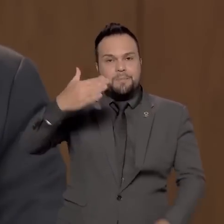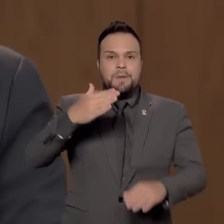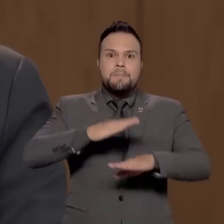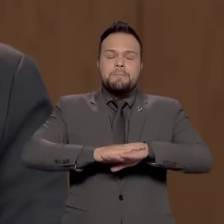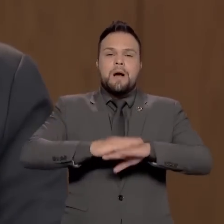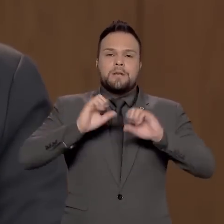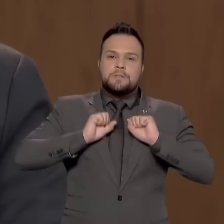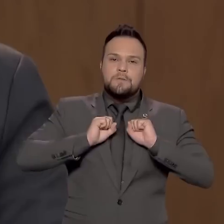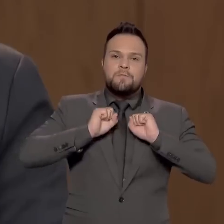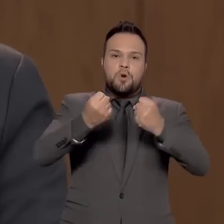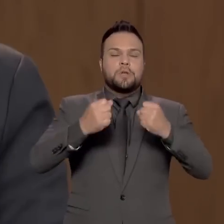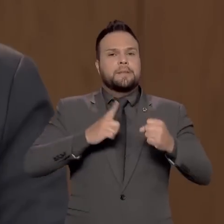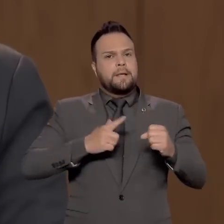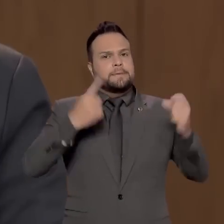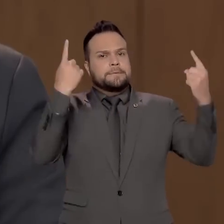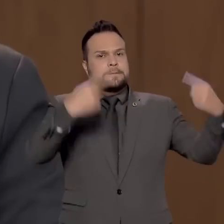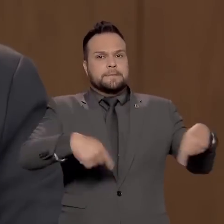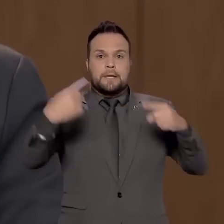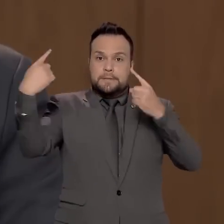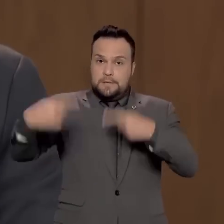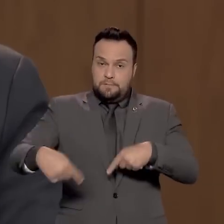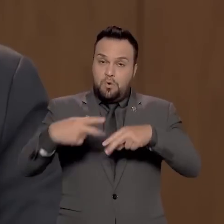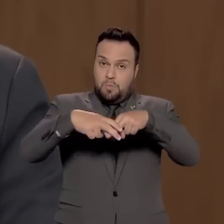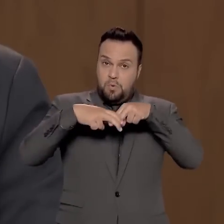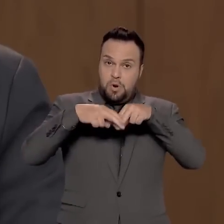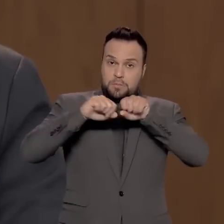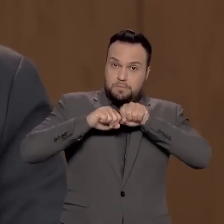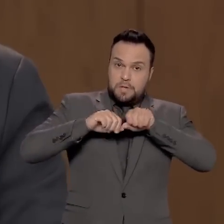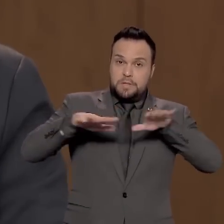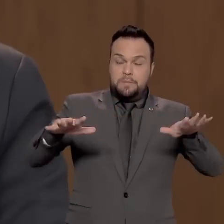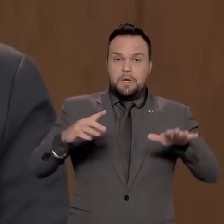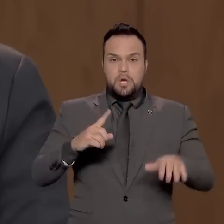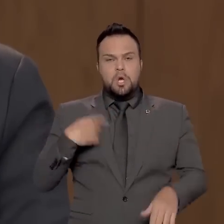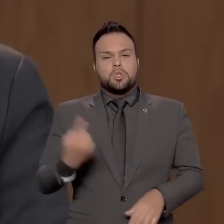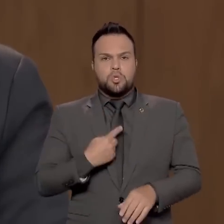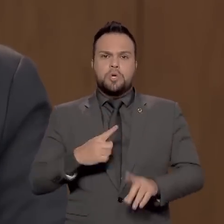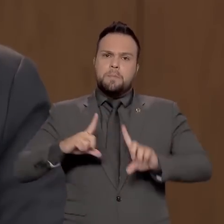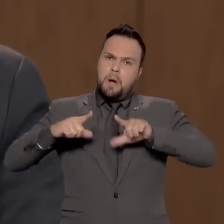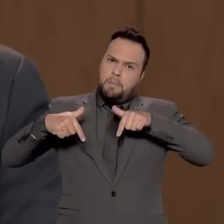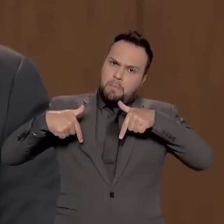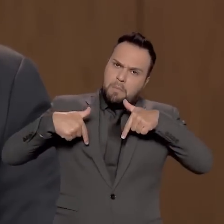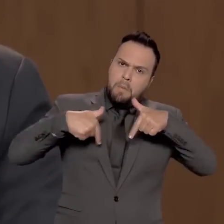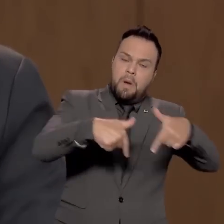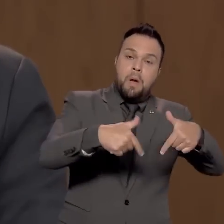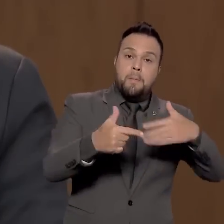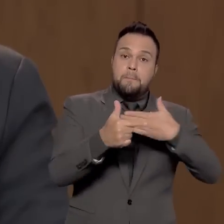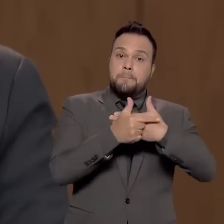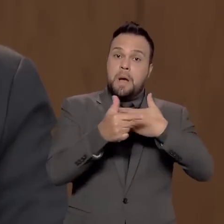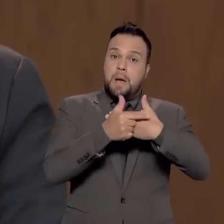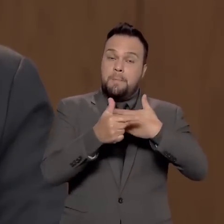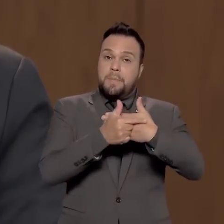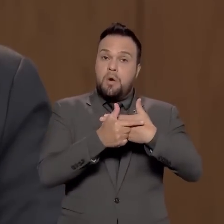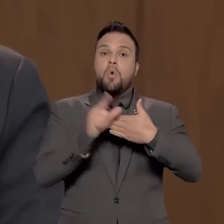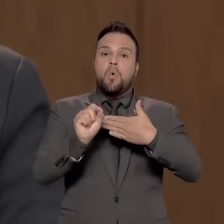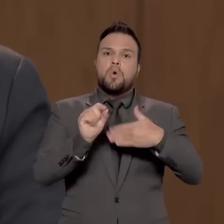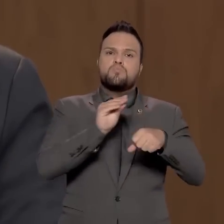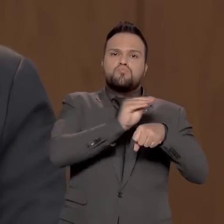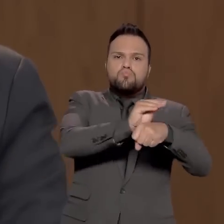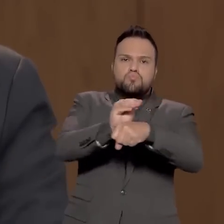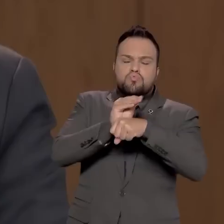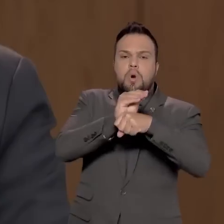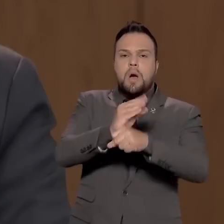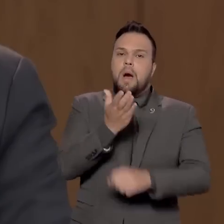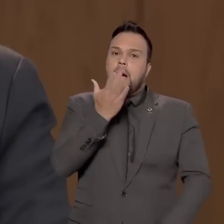fortalece. Nem diante dos desafios impostos pela pandemia, deixamos de desempenhar o nosso papel no